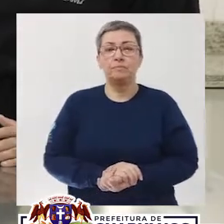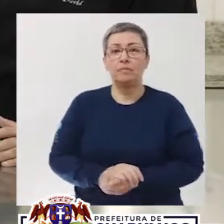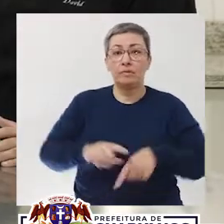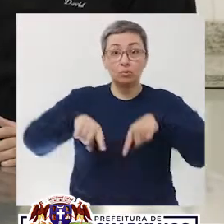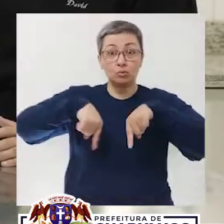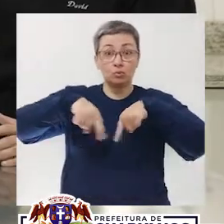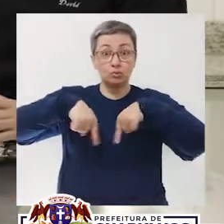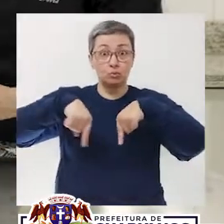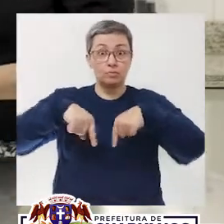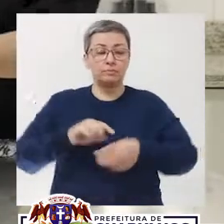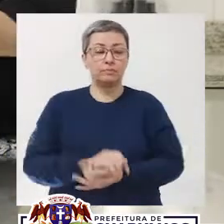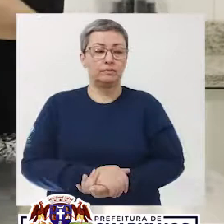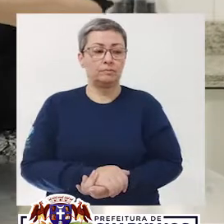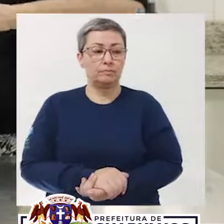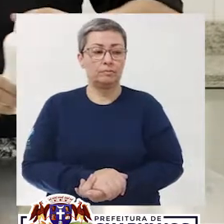Passa para cá,